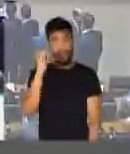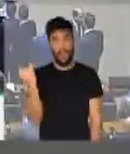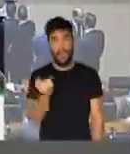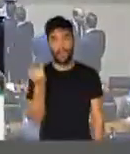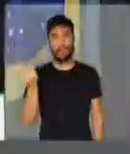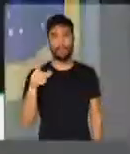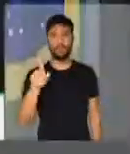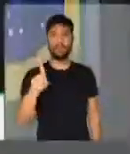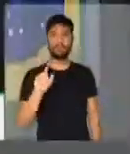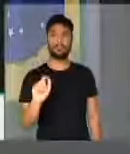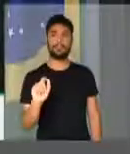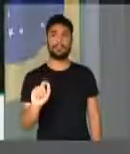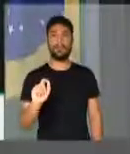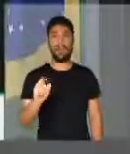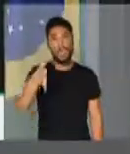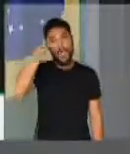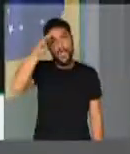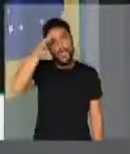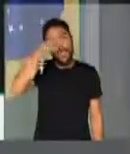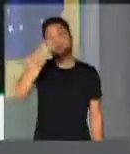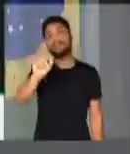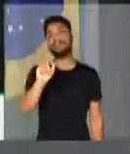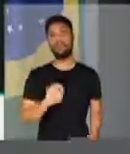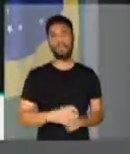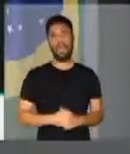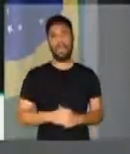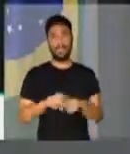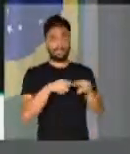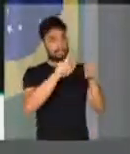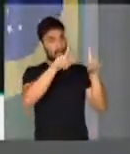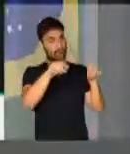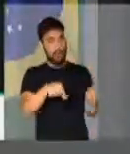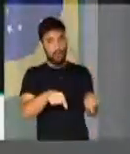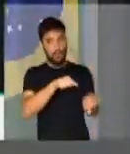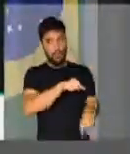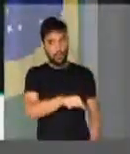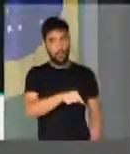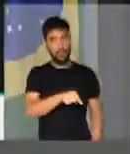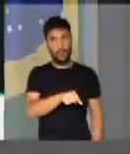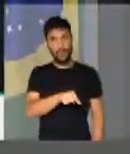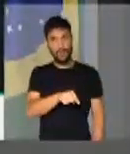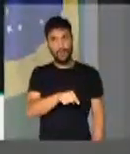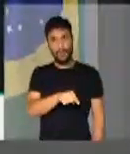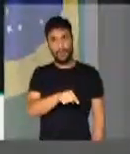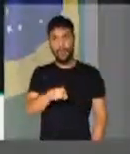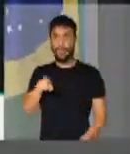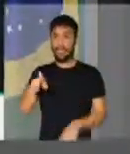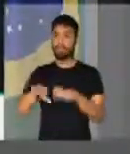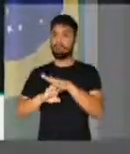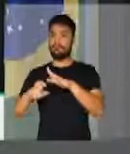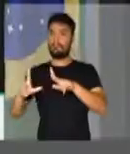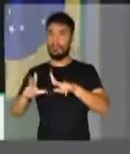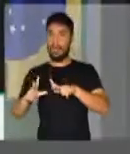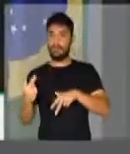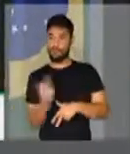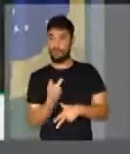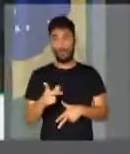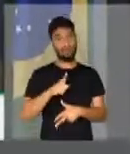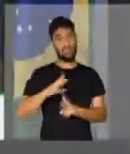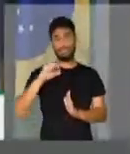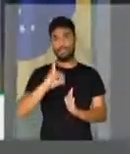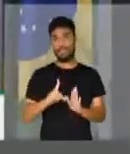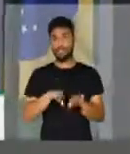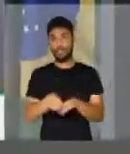que nós tenhamos aí a consciência de que servidores públicos e iniciativa privada têm que ter os mesmos